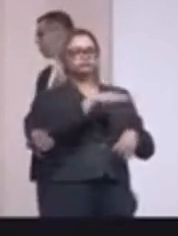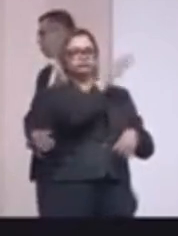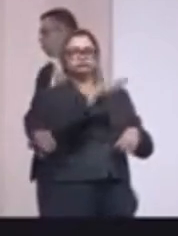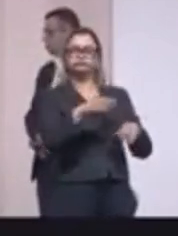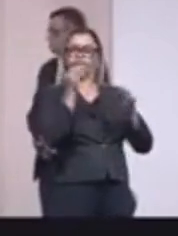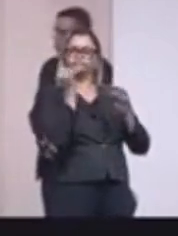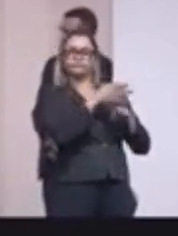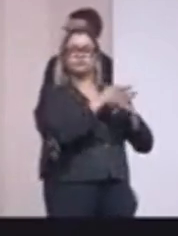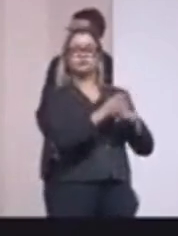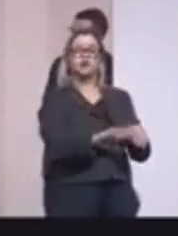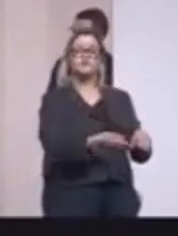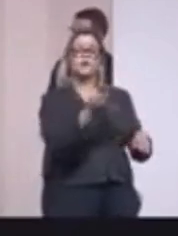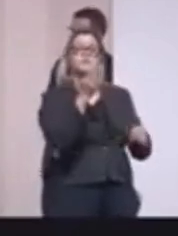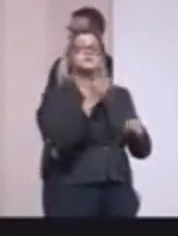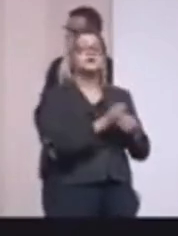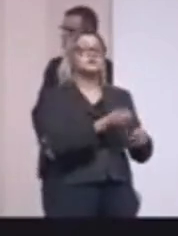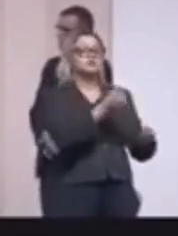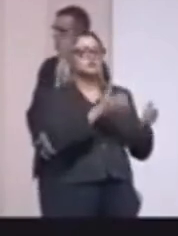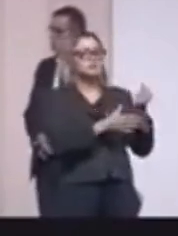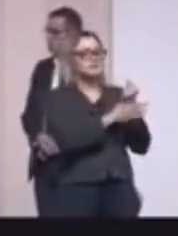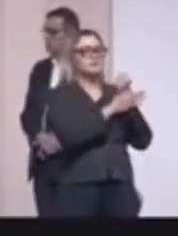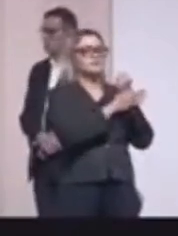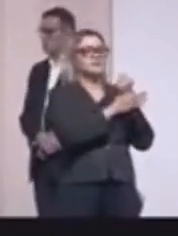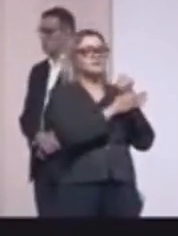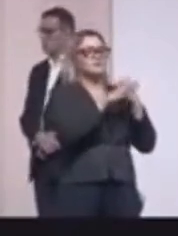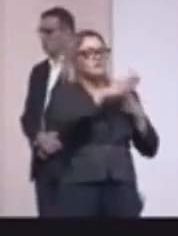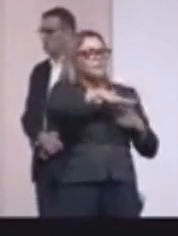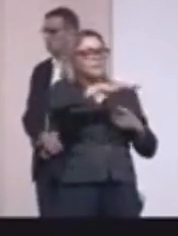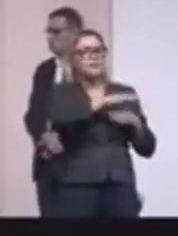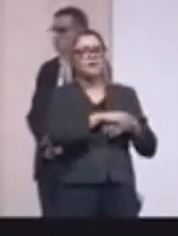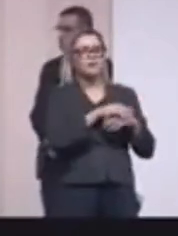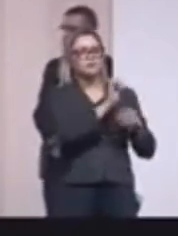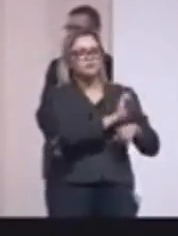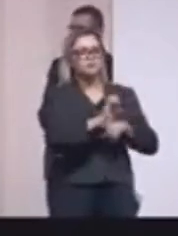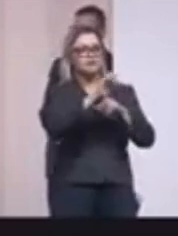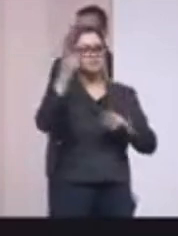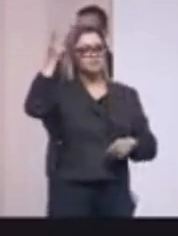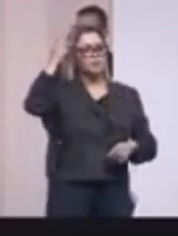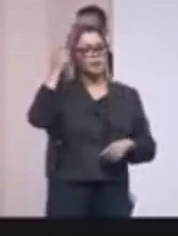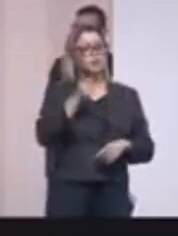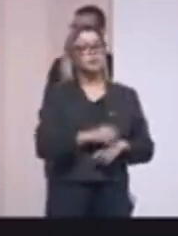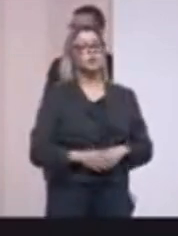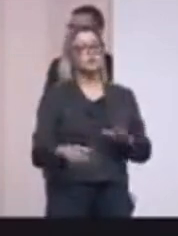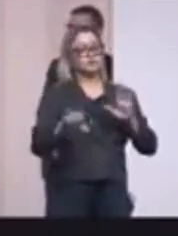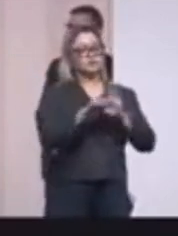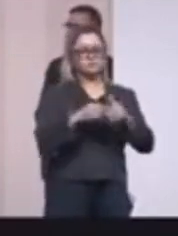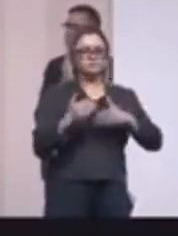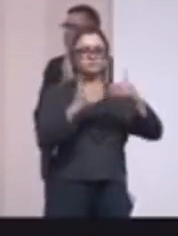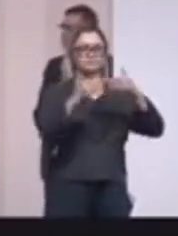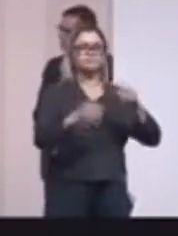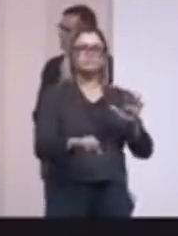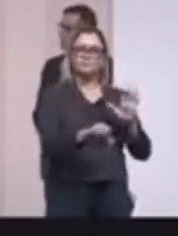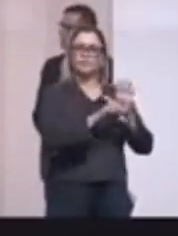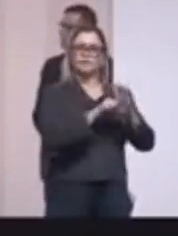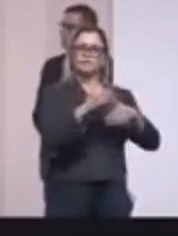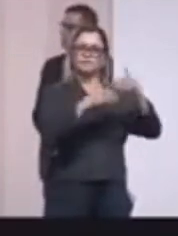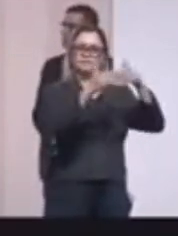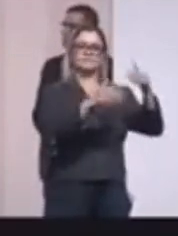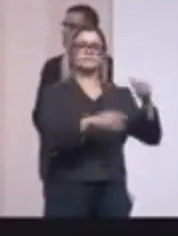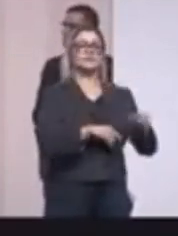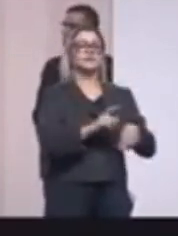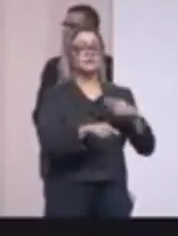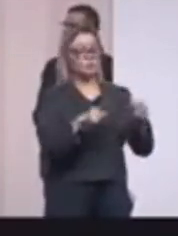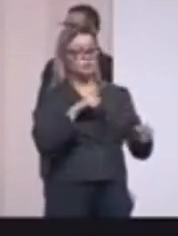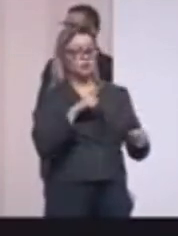Nós vamos garantir a segurança do cidadão. E não vai haver uma área no Estado de São Paulo onde o crime prospere, onde o crime floresça.